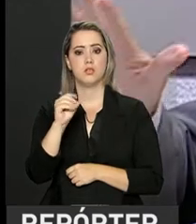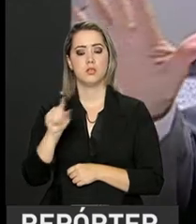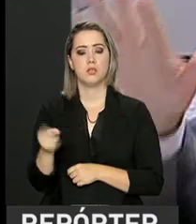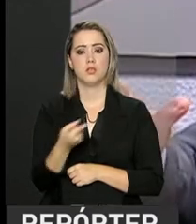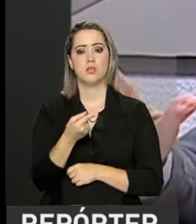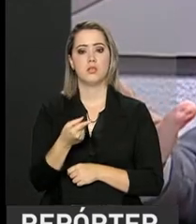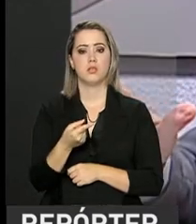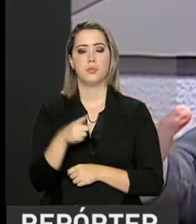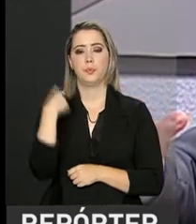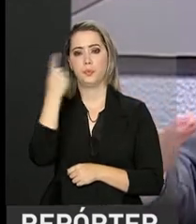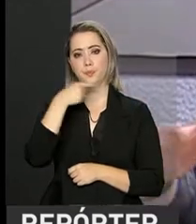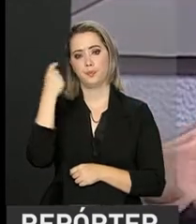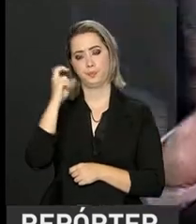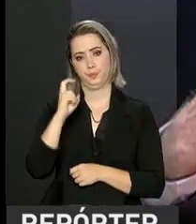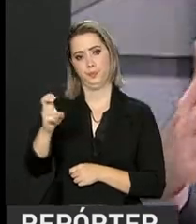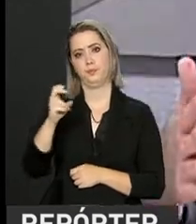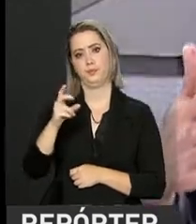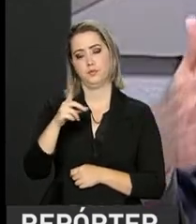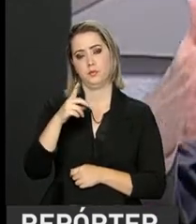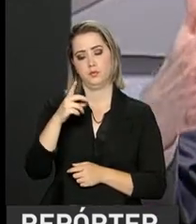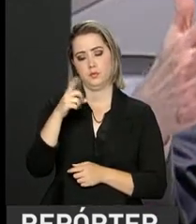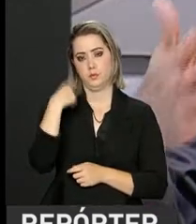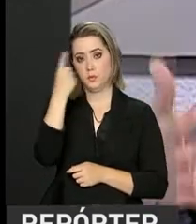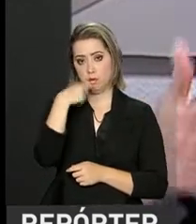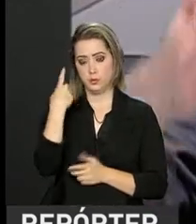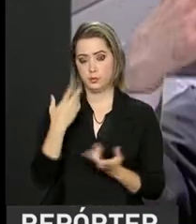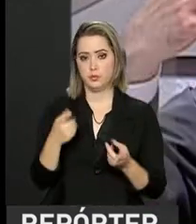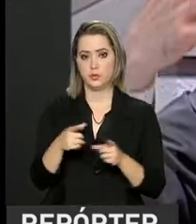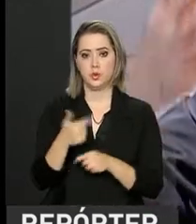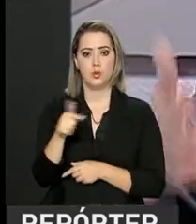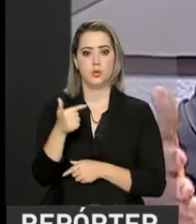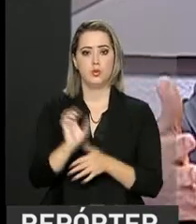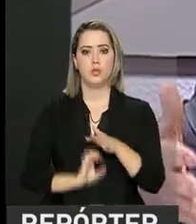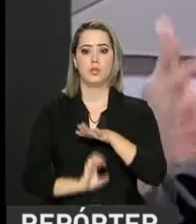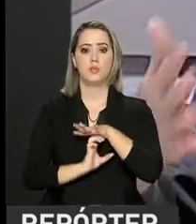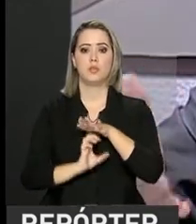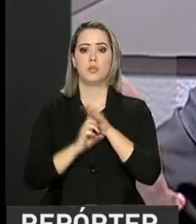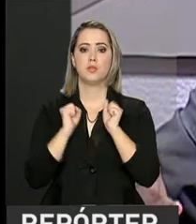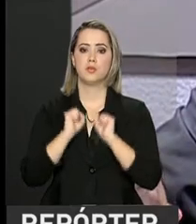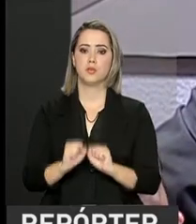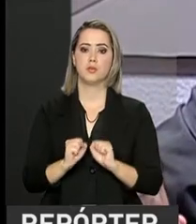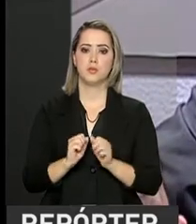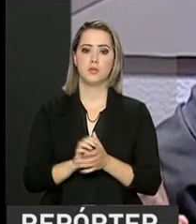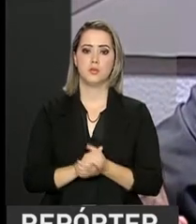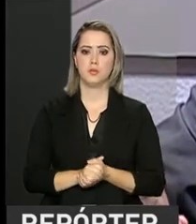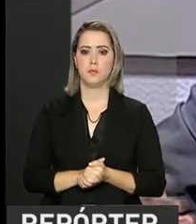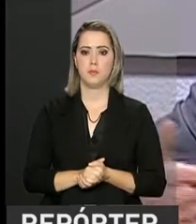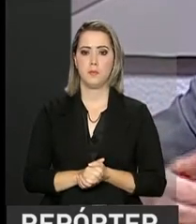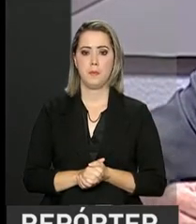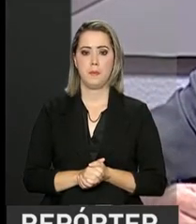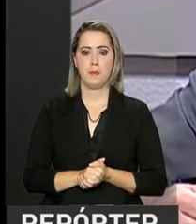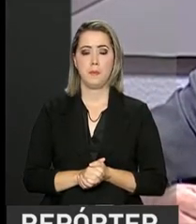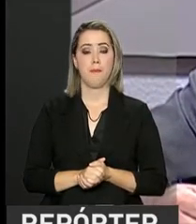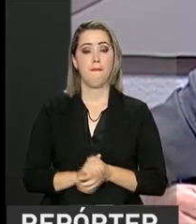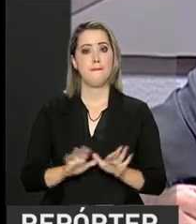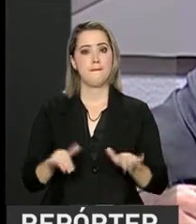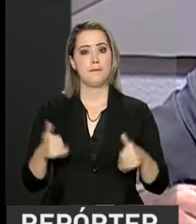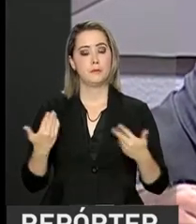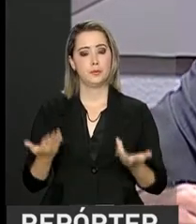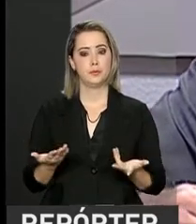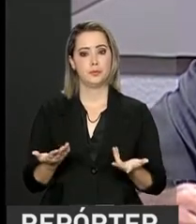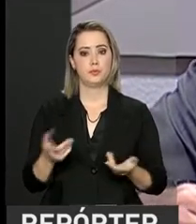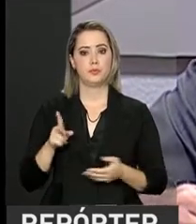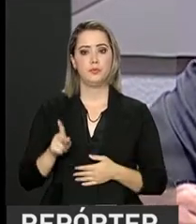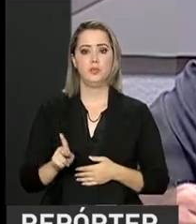semanais. Não existe, não há empresa, não há país que suporte uma coisa dessas. Então, para